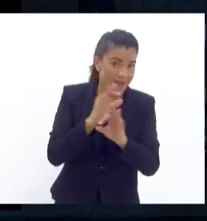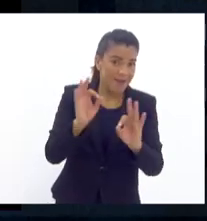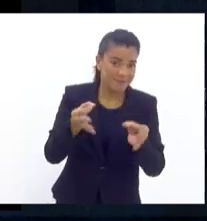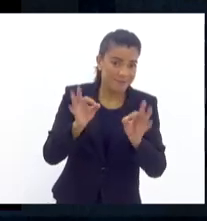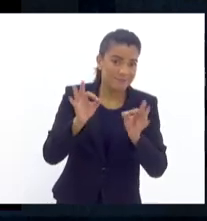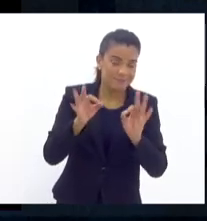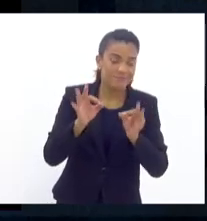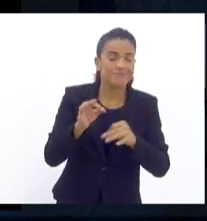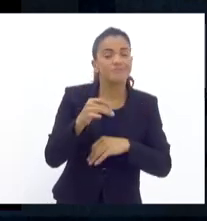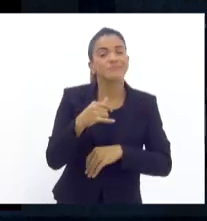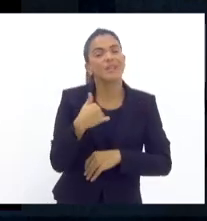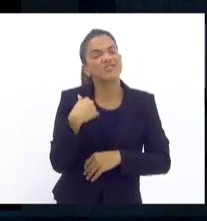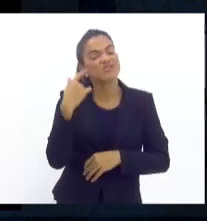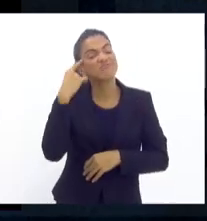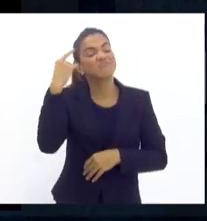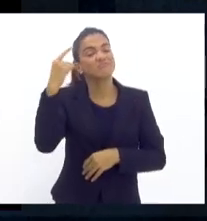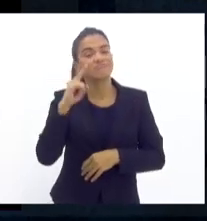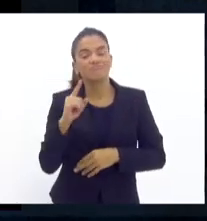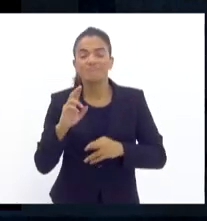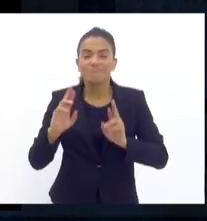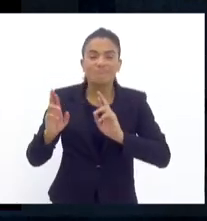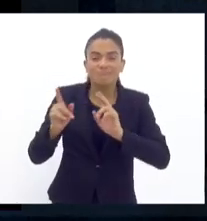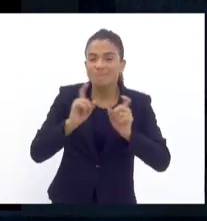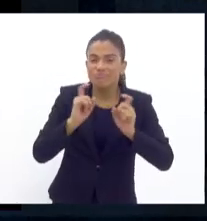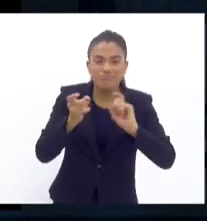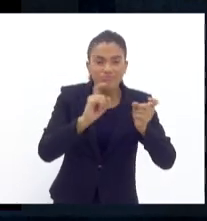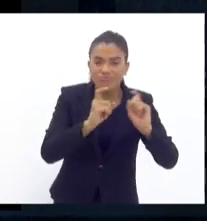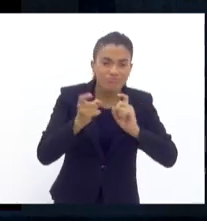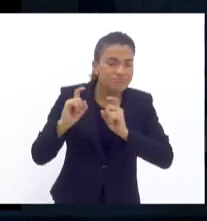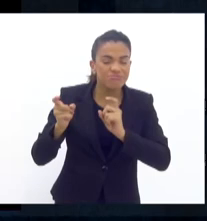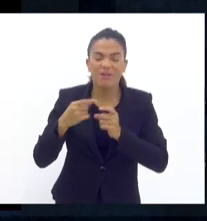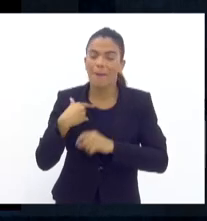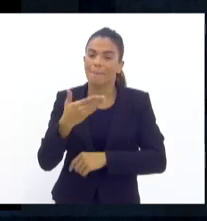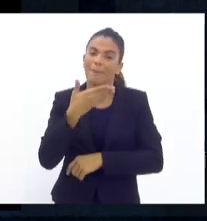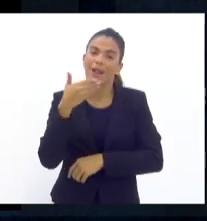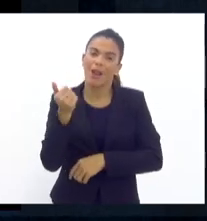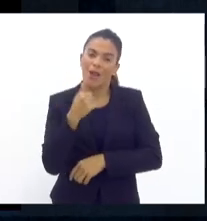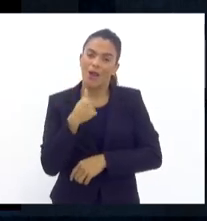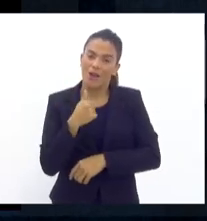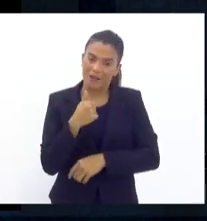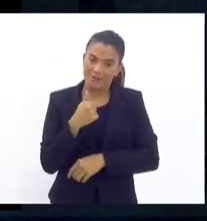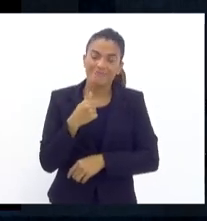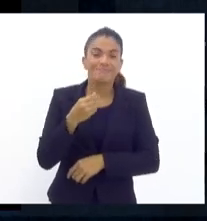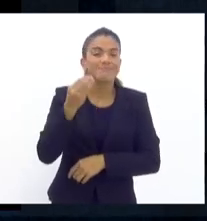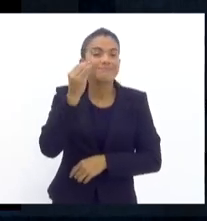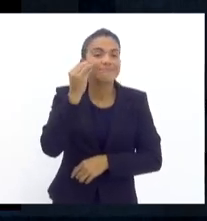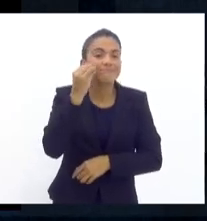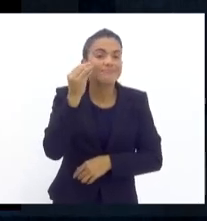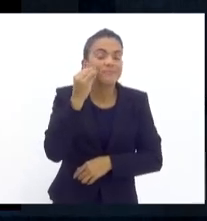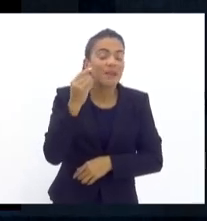e a gente julgou que seria importante esse esforço todo para dar uma segurada no